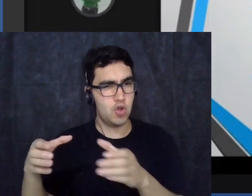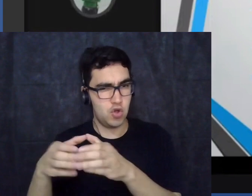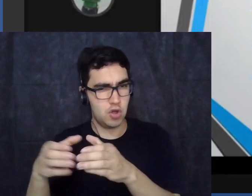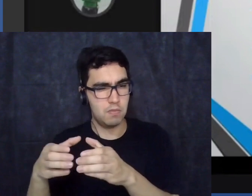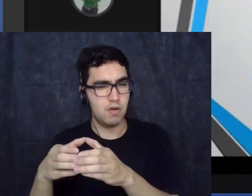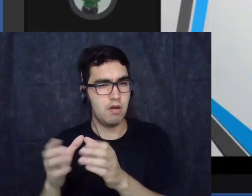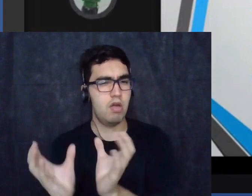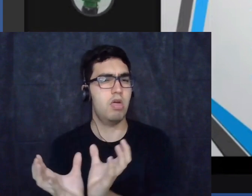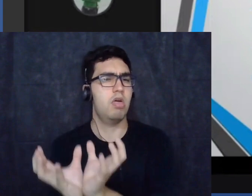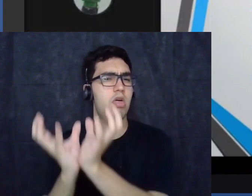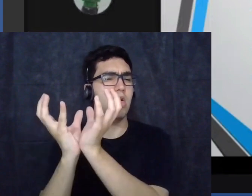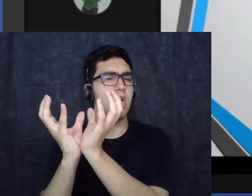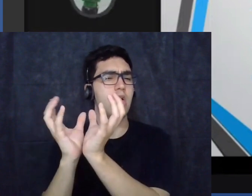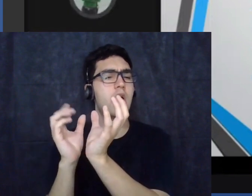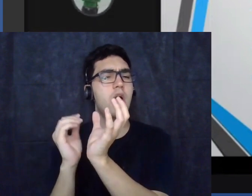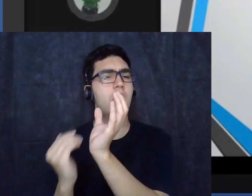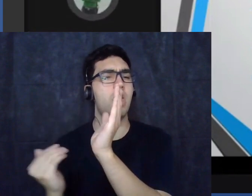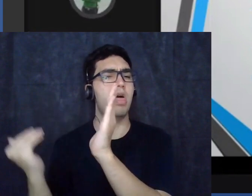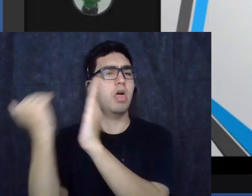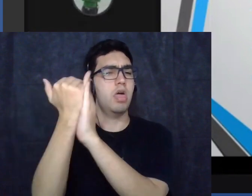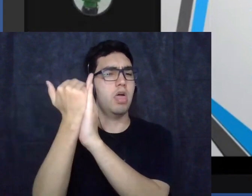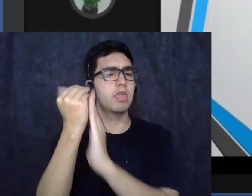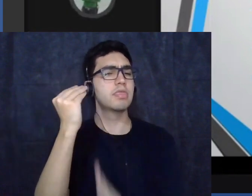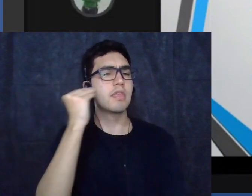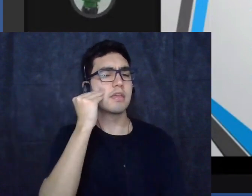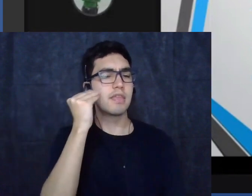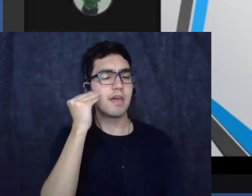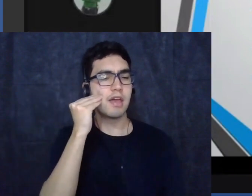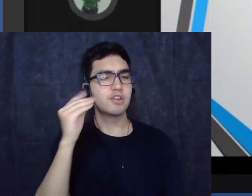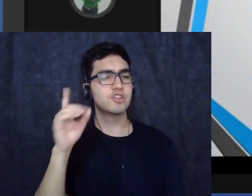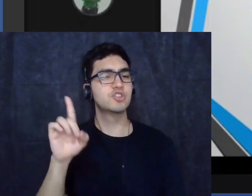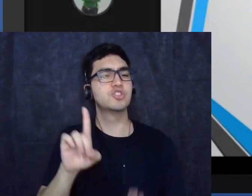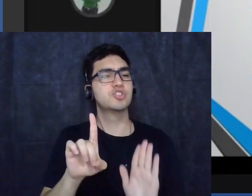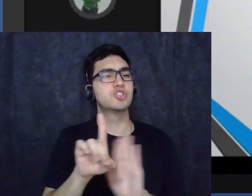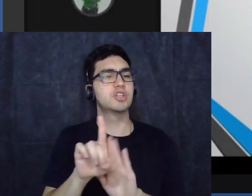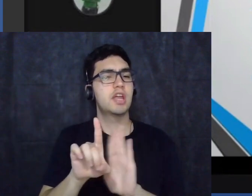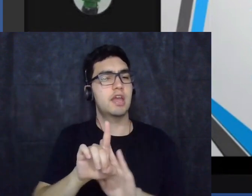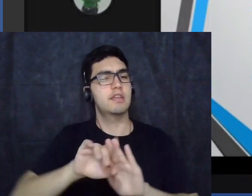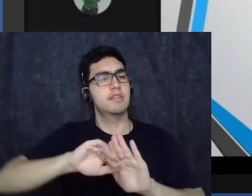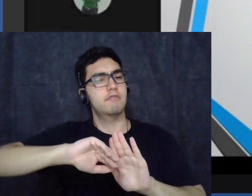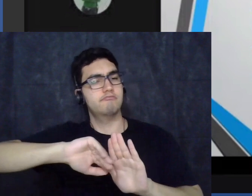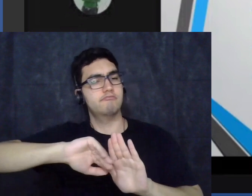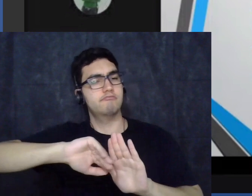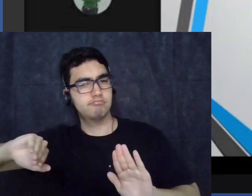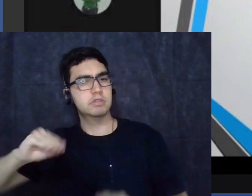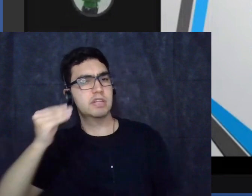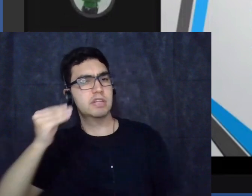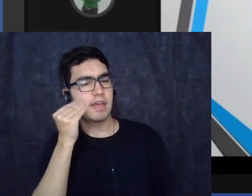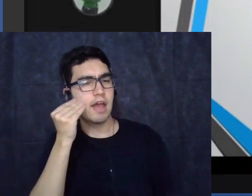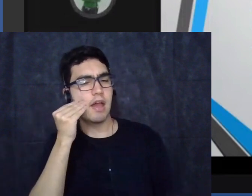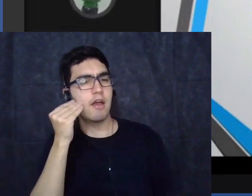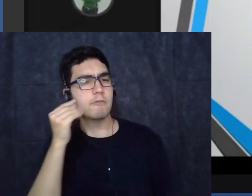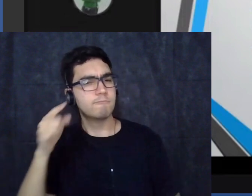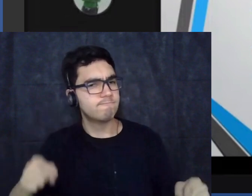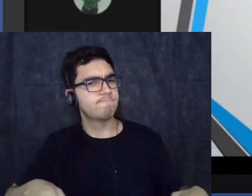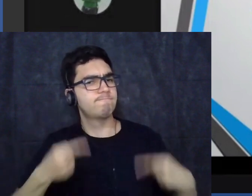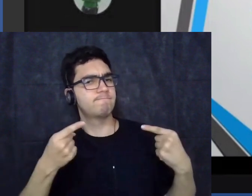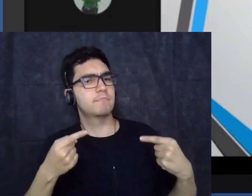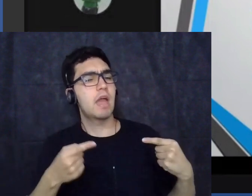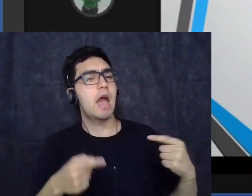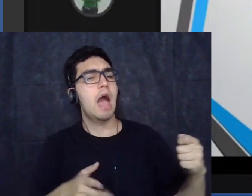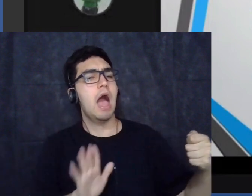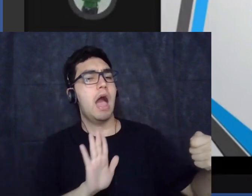de extrema direita uma forma de combater aquela ameaça ameaça ameaça é